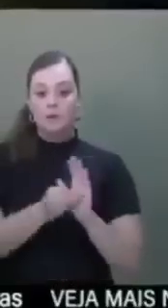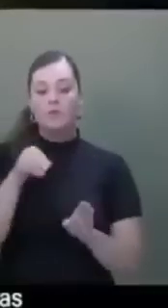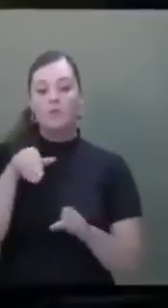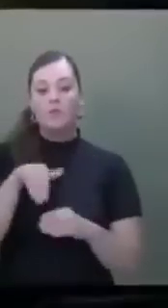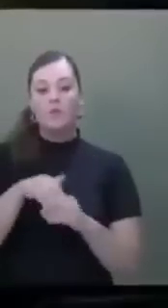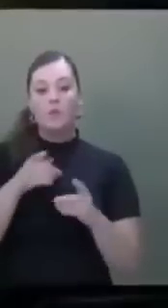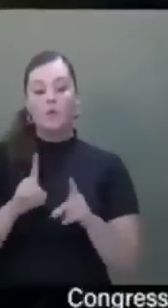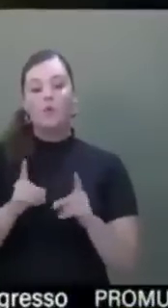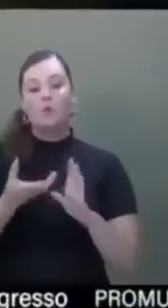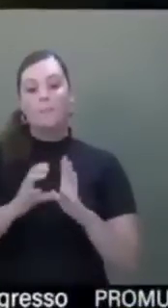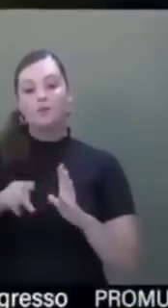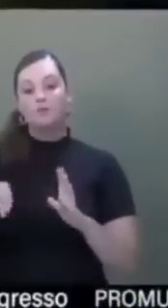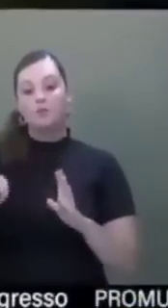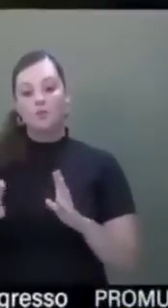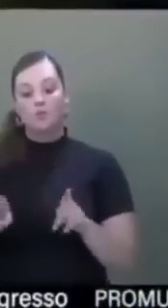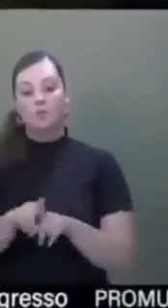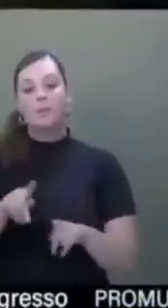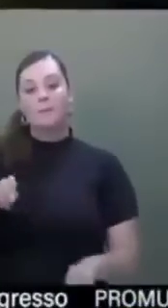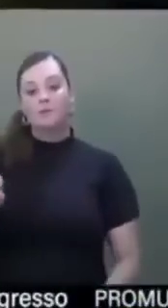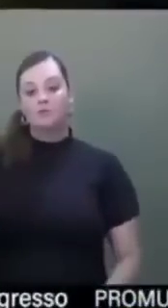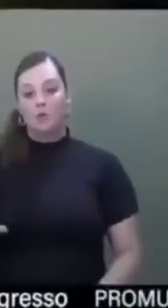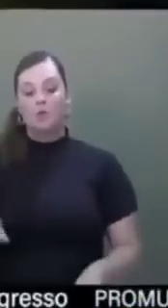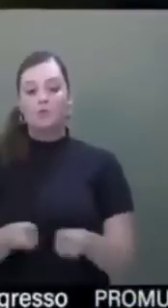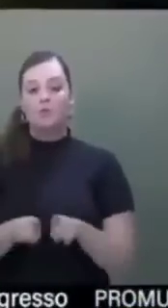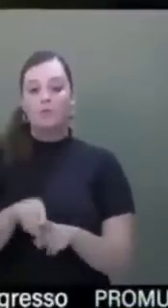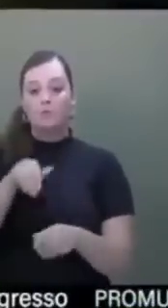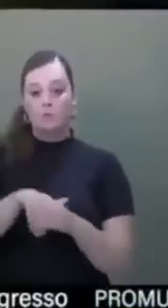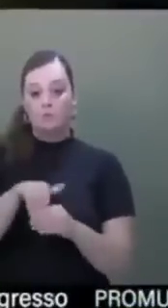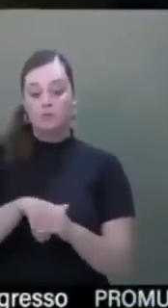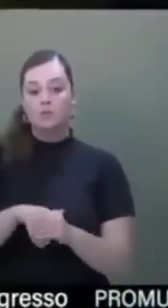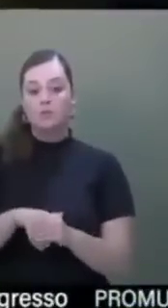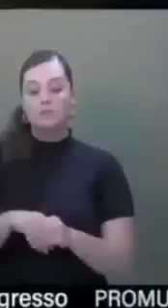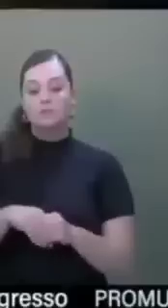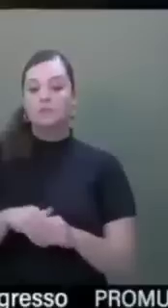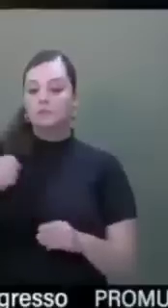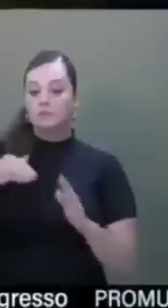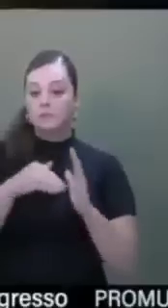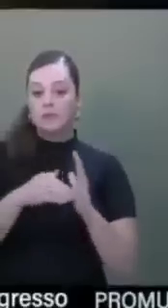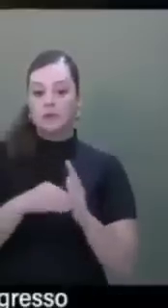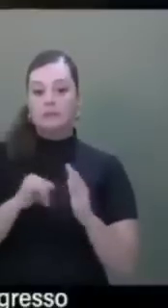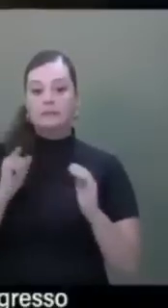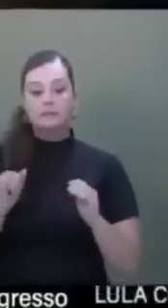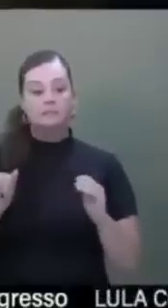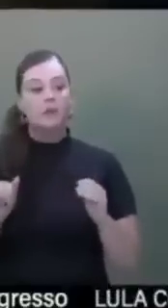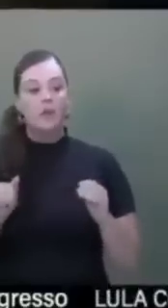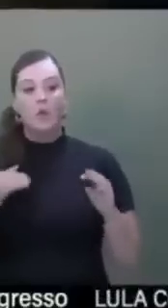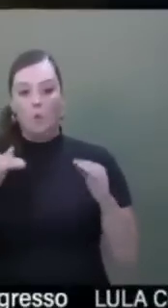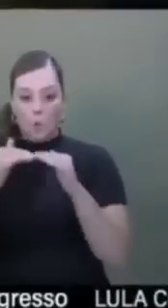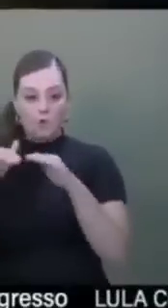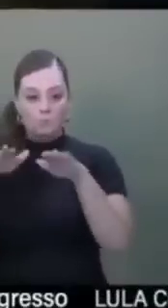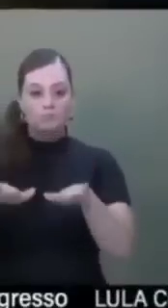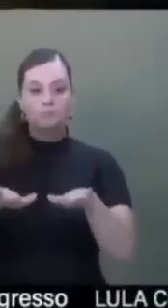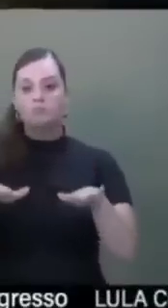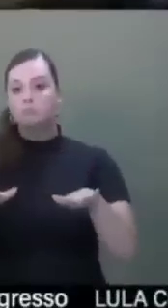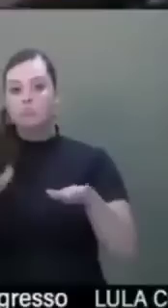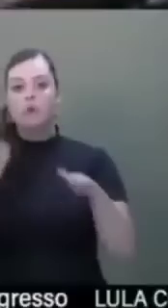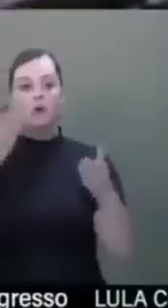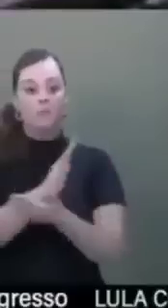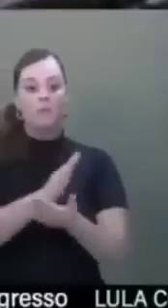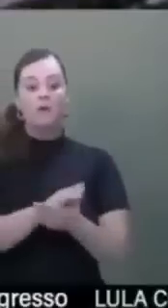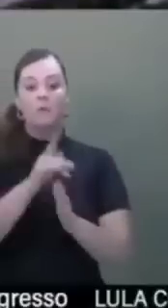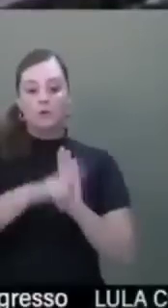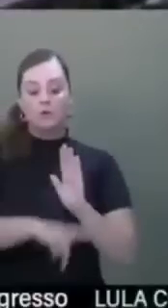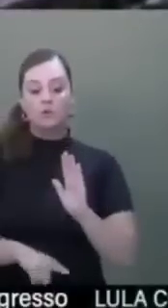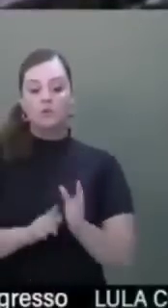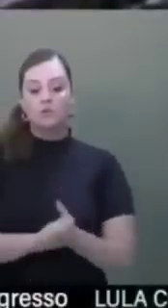voto contra do Partido Novo e do PSOL. Em votação no Senado, as senhoras e senhores senadores que o aprovam, permaneça como se encontram. Aprovado o